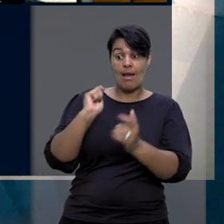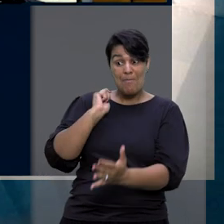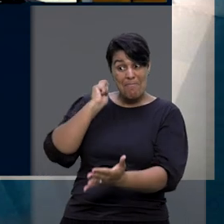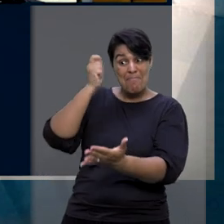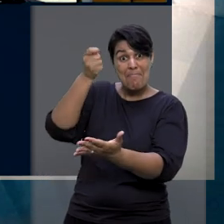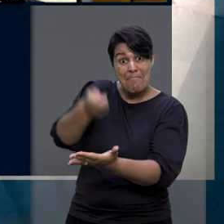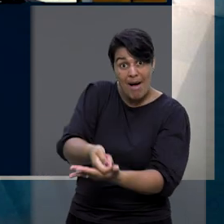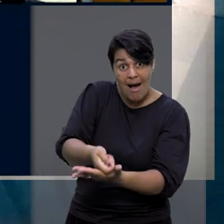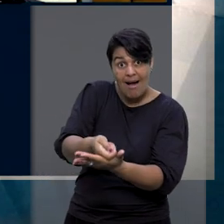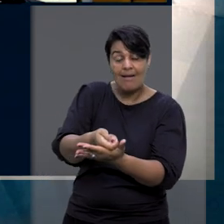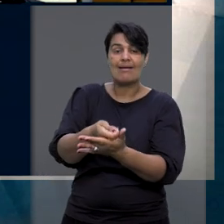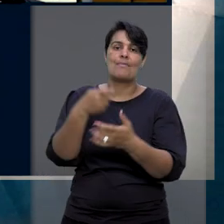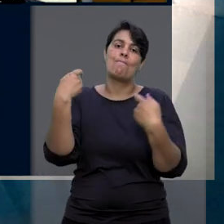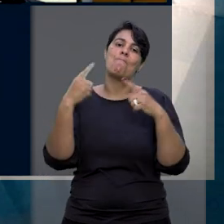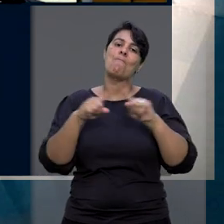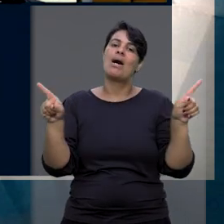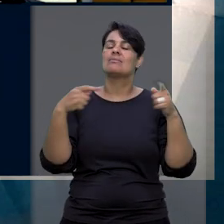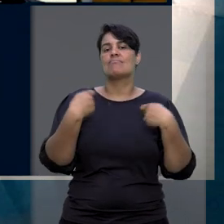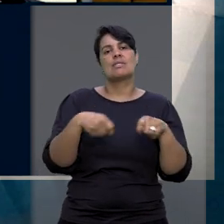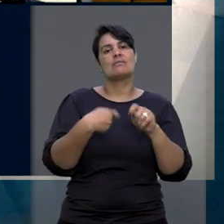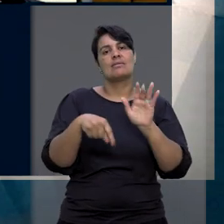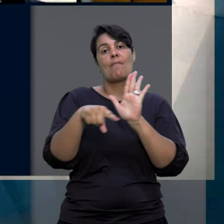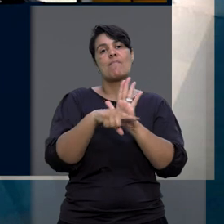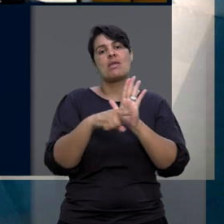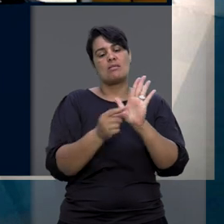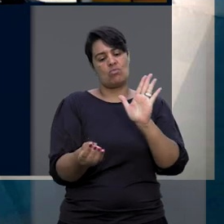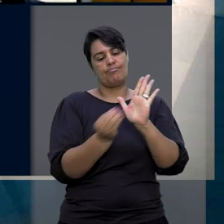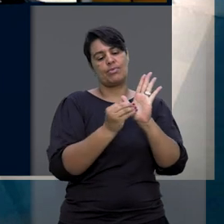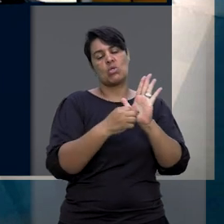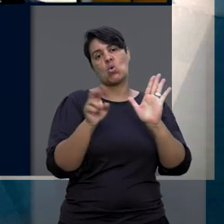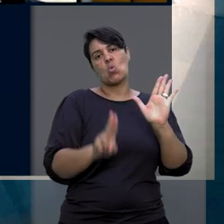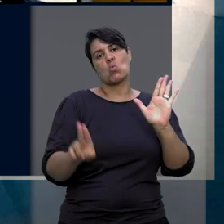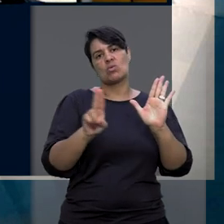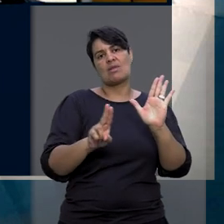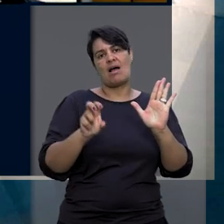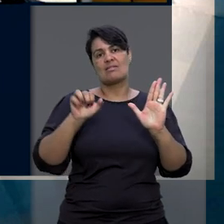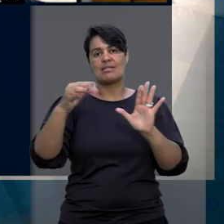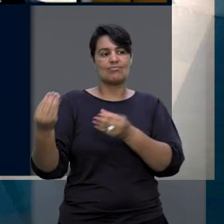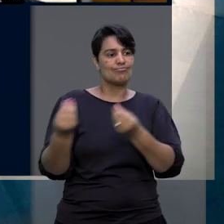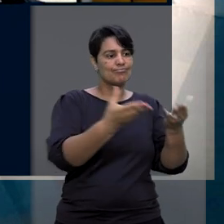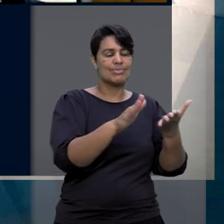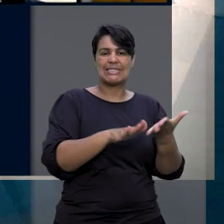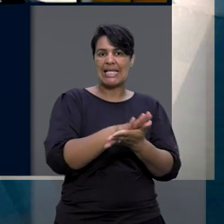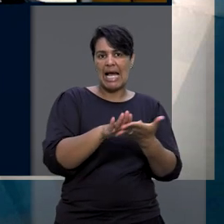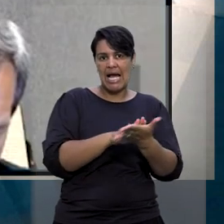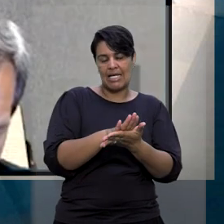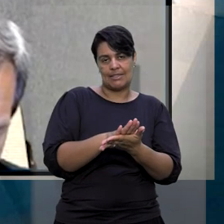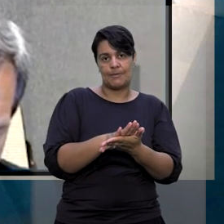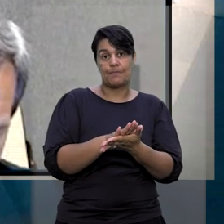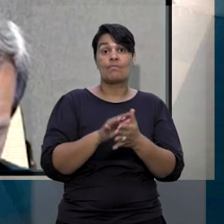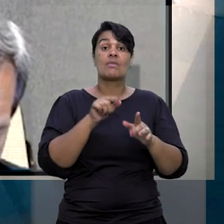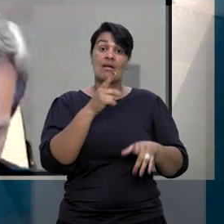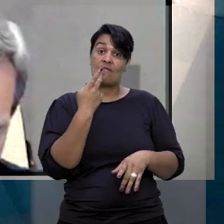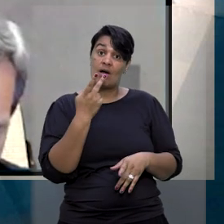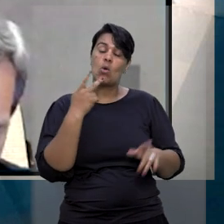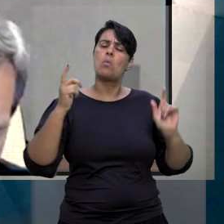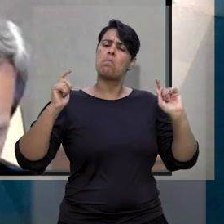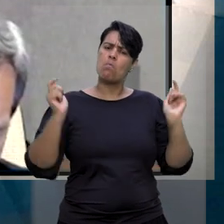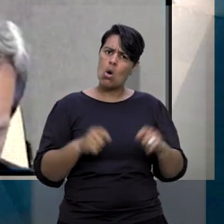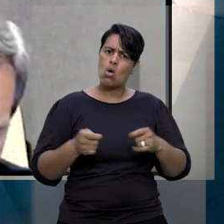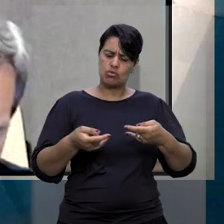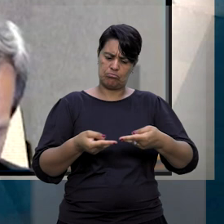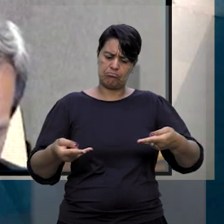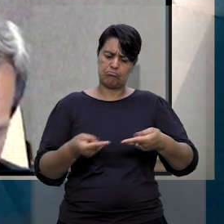por uma quantidade mínima especificada no contrato, ainda que o insumo não seja entregue ou consumido. Ela observou ser